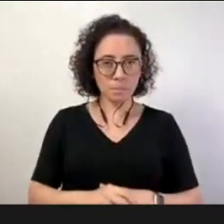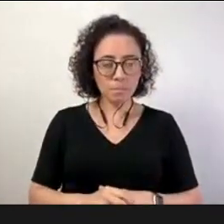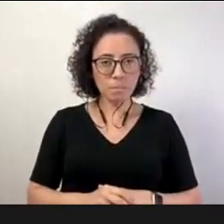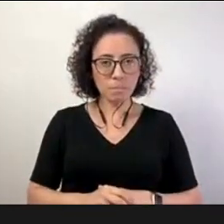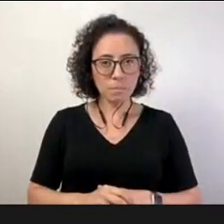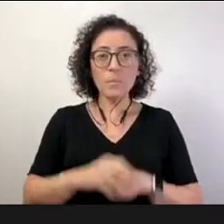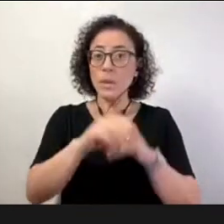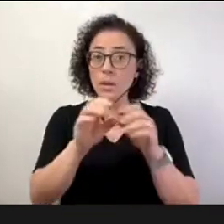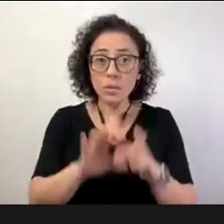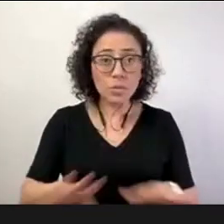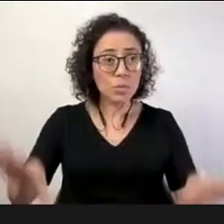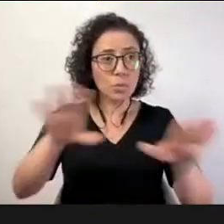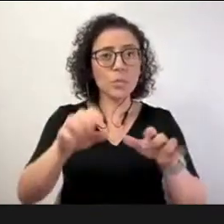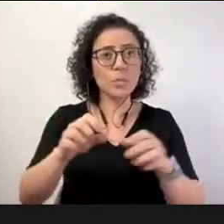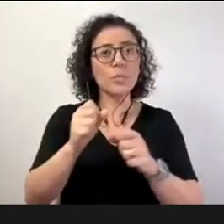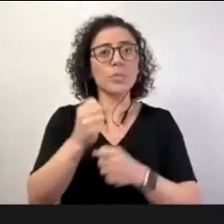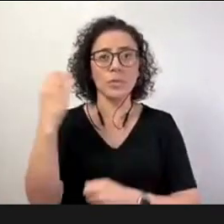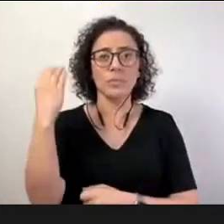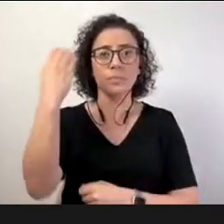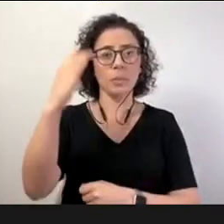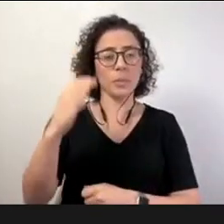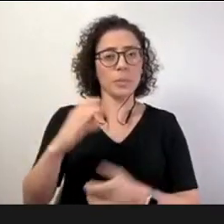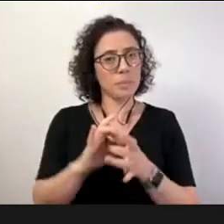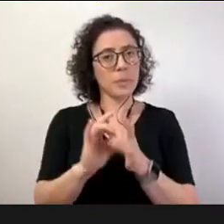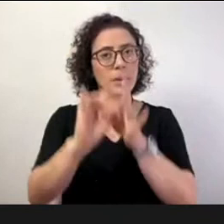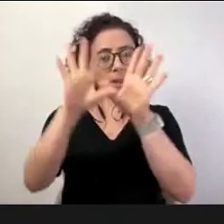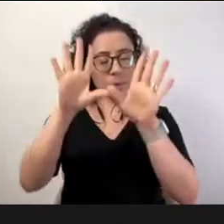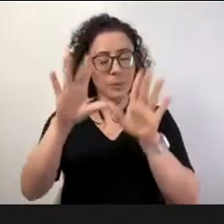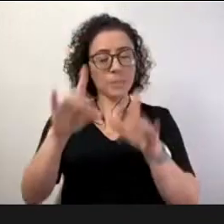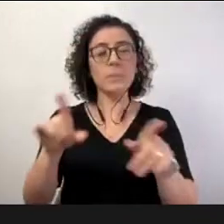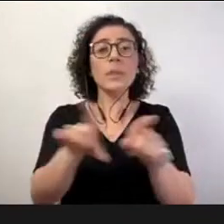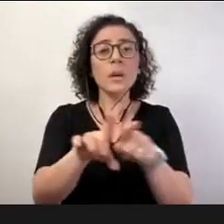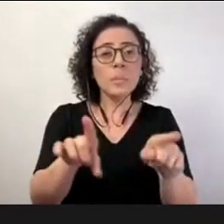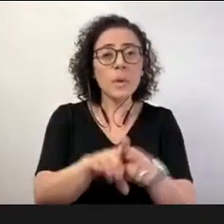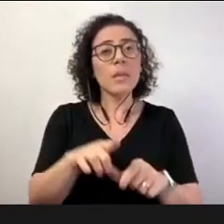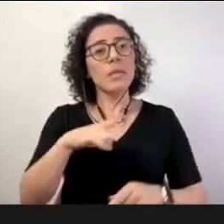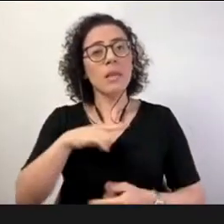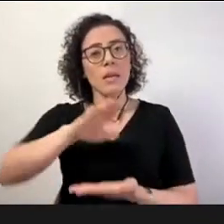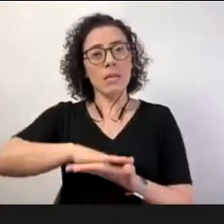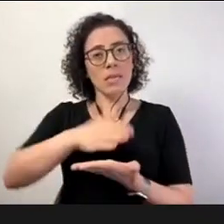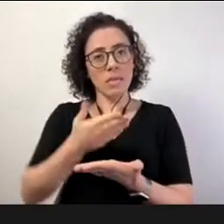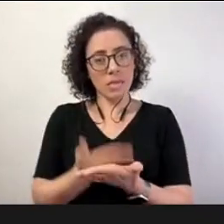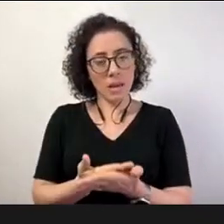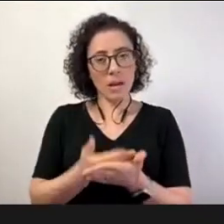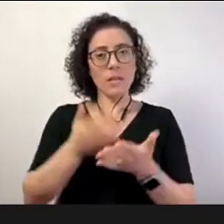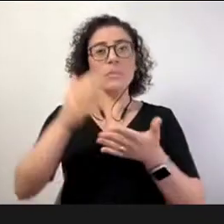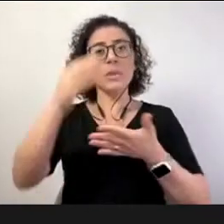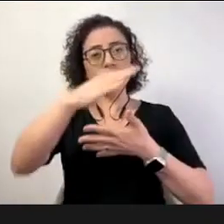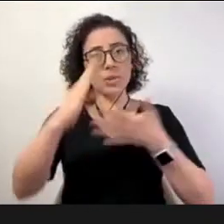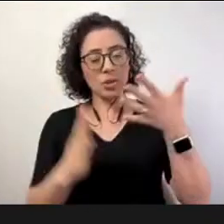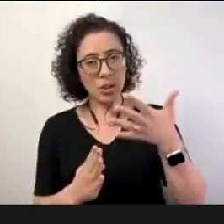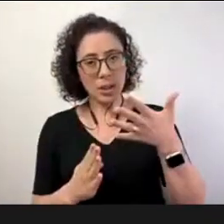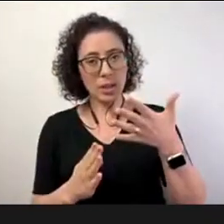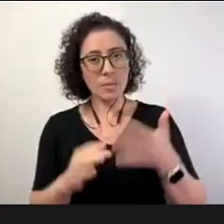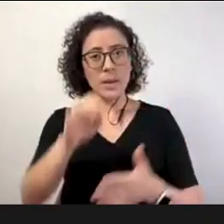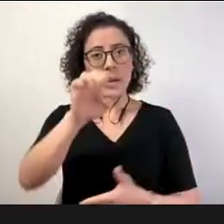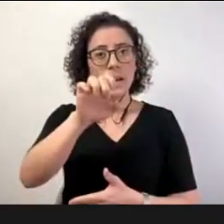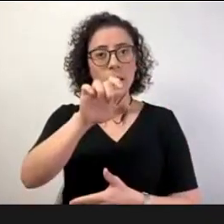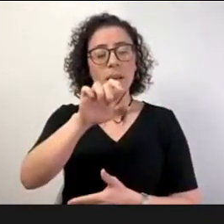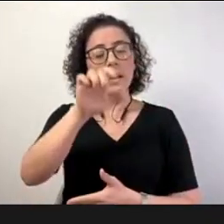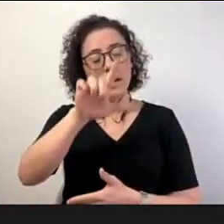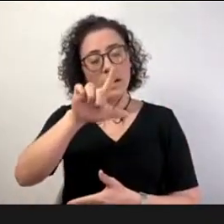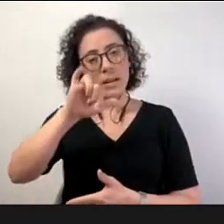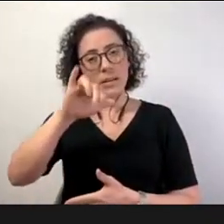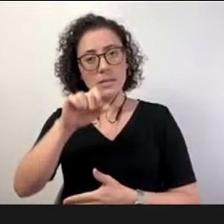todos, contaremos com a participação das intérpretes de Libras, Elisa dos Santos Freitas e Isabel